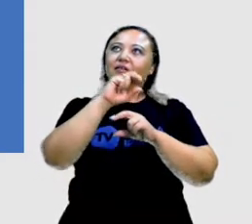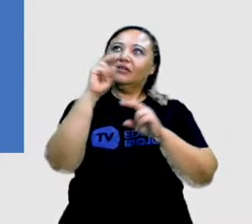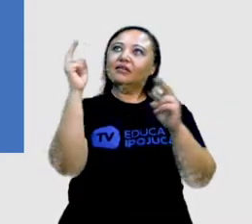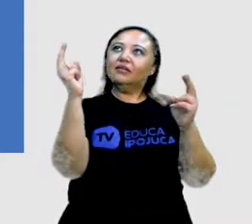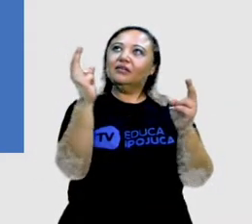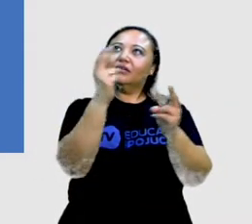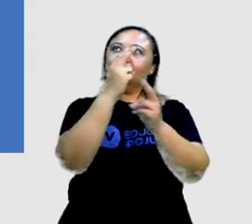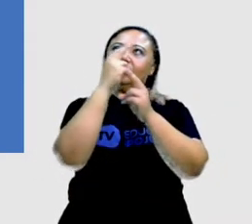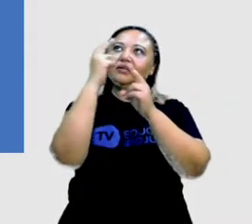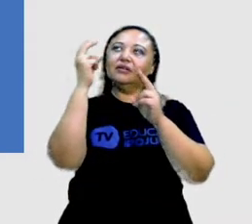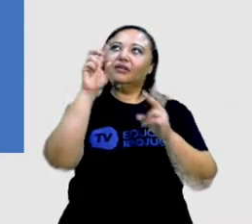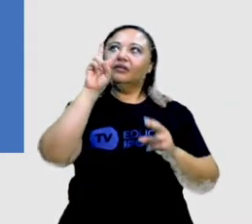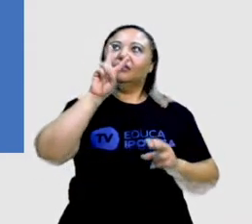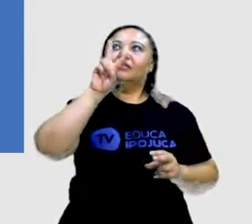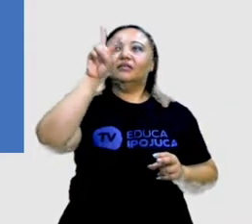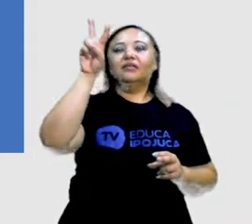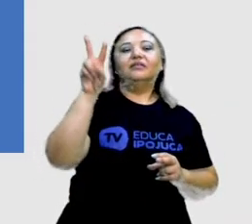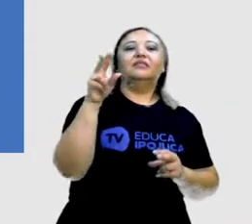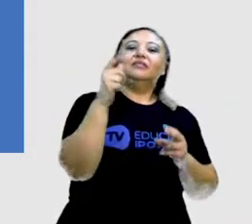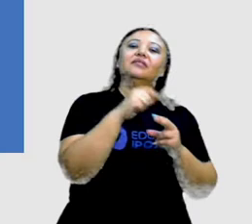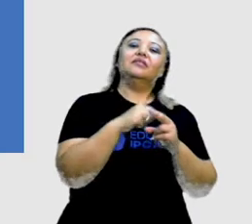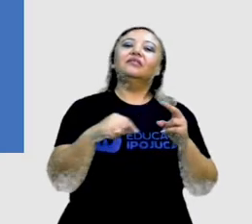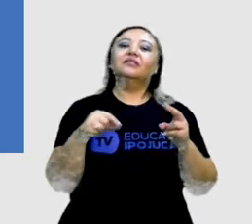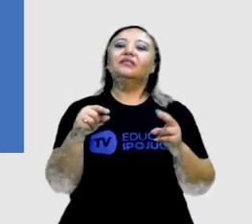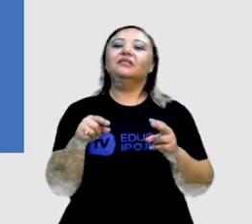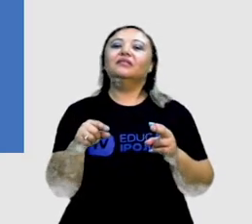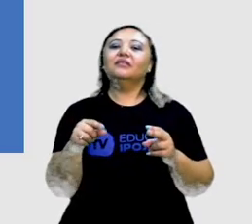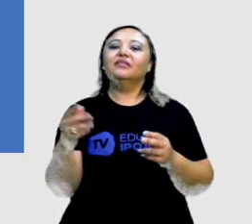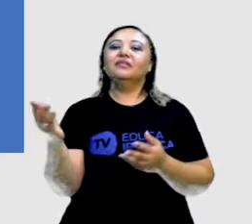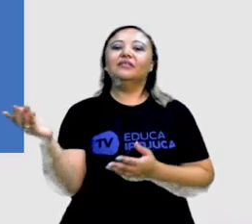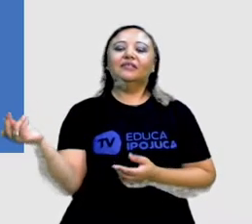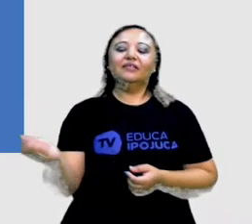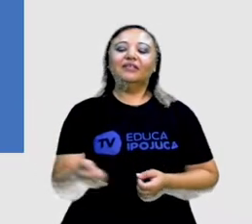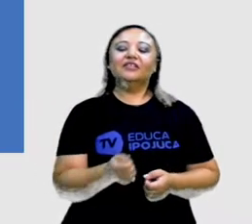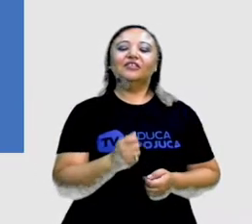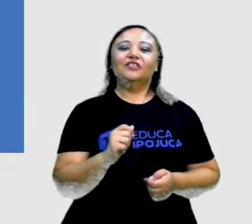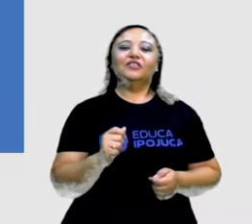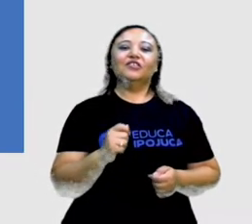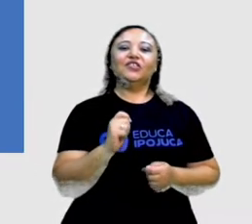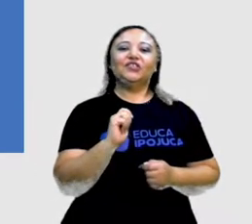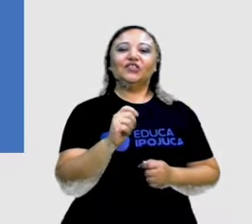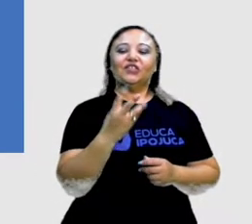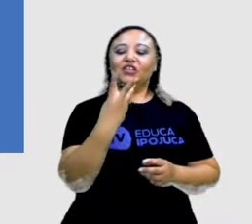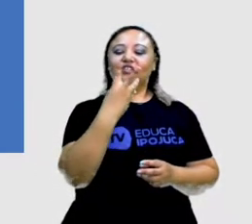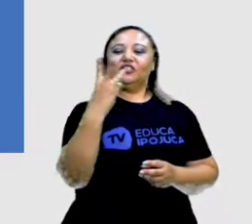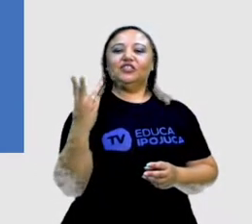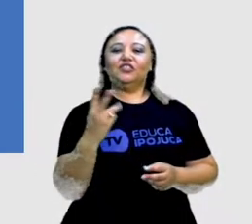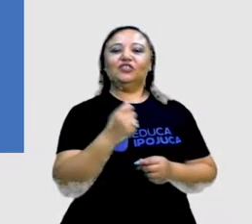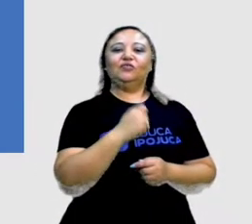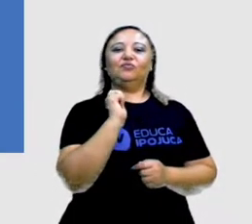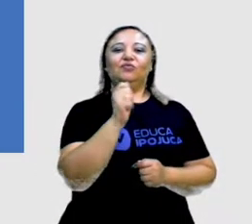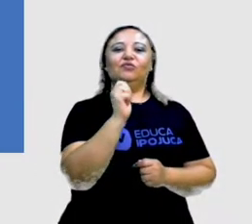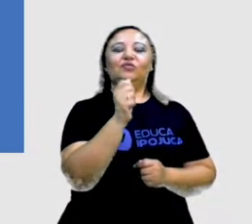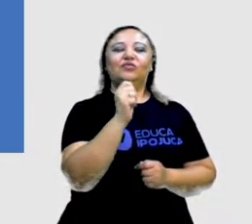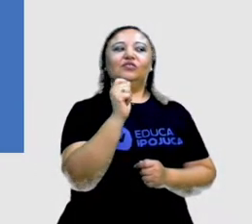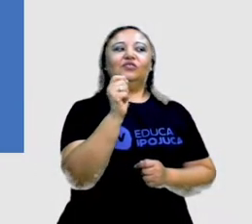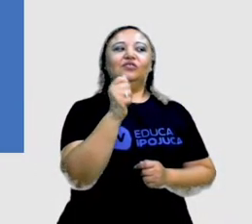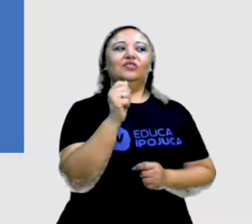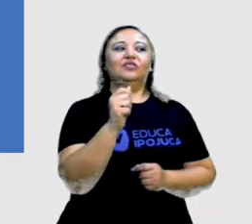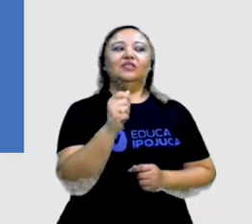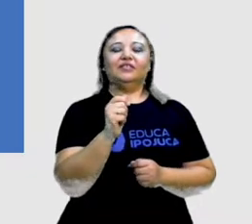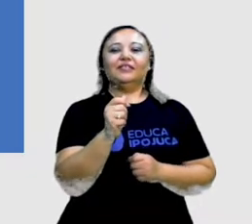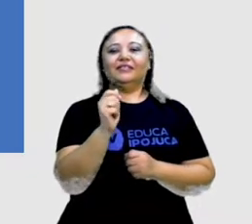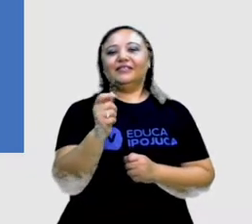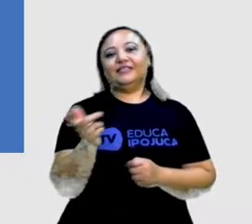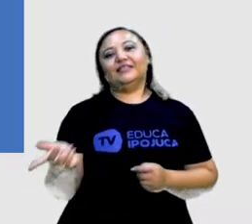vento! Correu para o carro e buscou as três pipas. Elas teimaram um pouco, mas subiram. Aos poucos, as